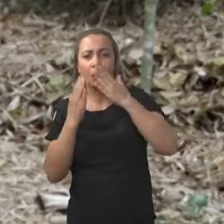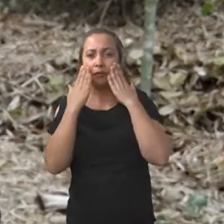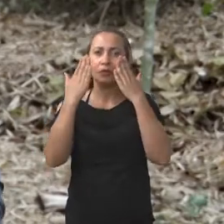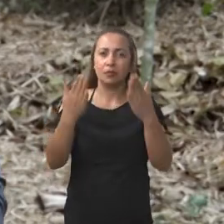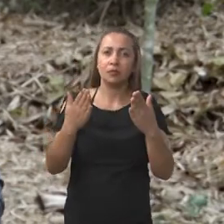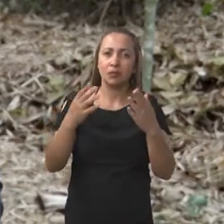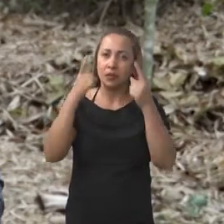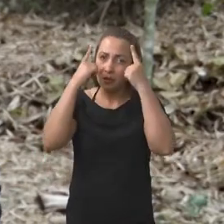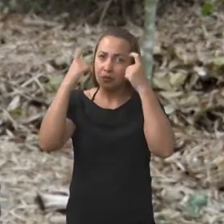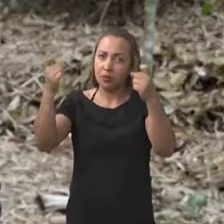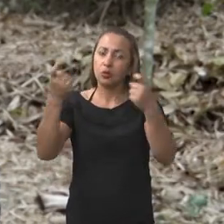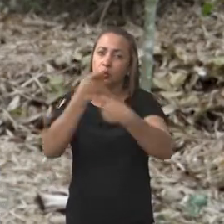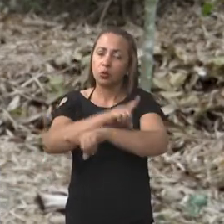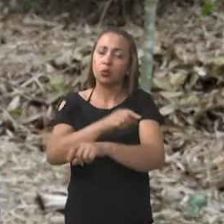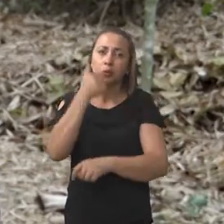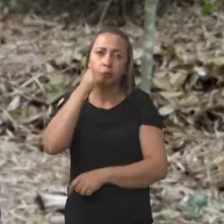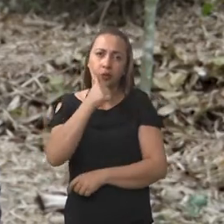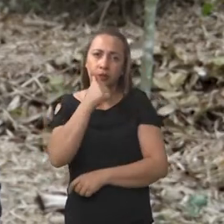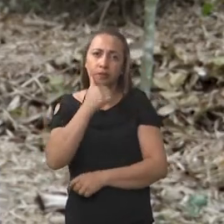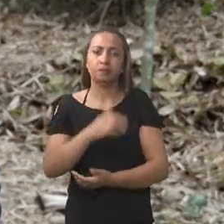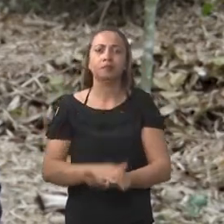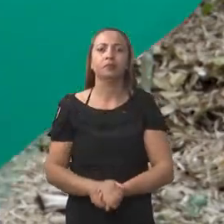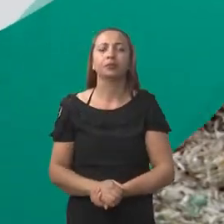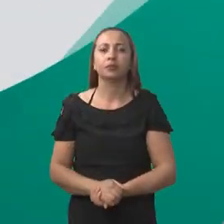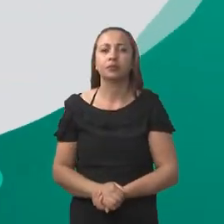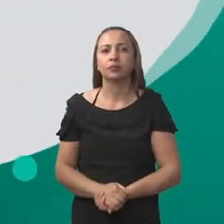enfrentamento à violência contra a mulher.